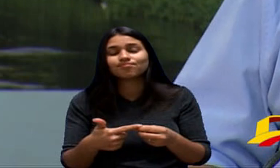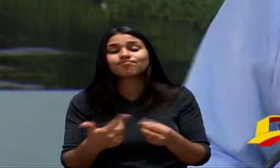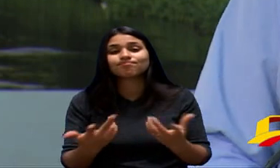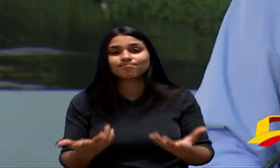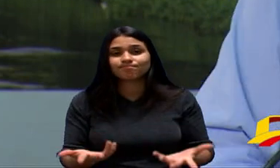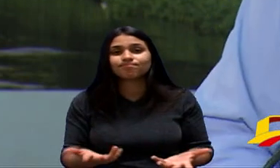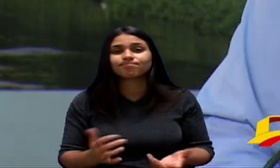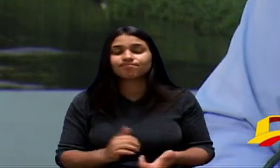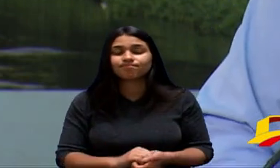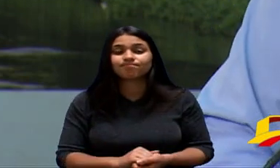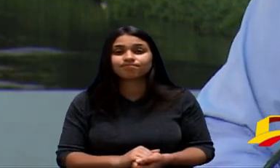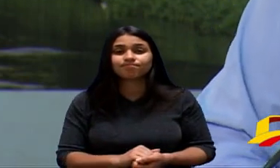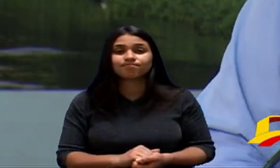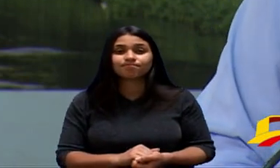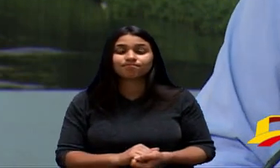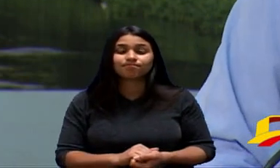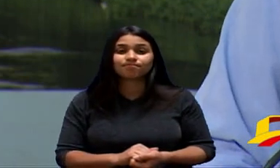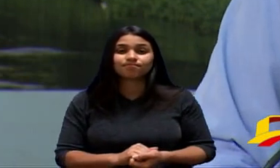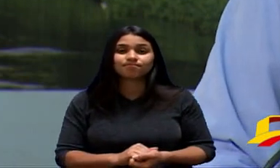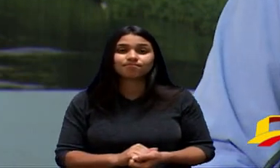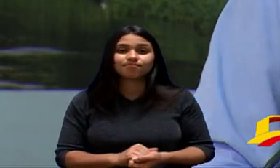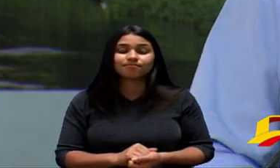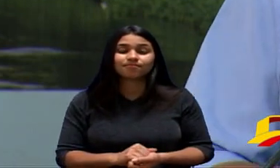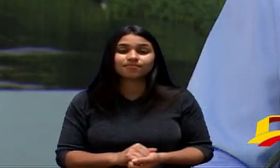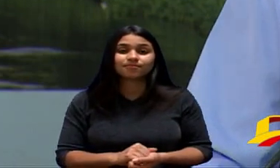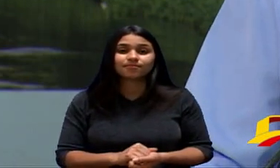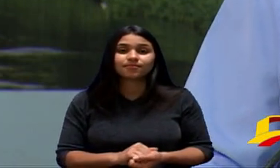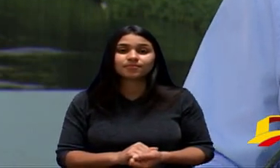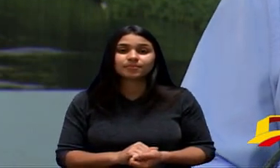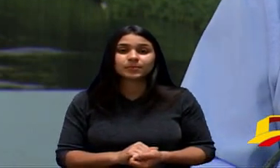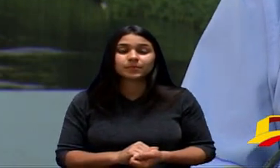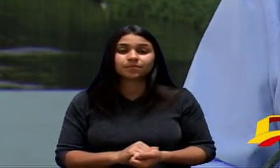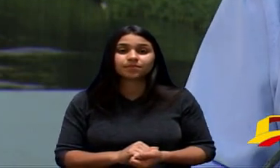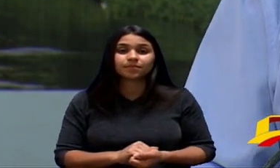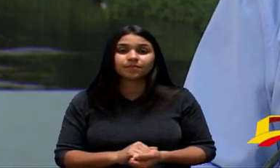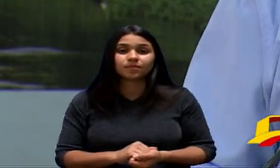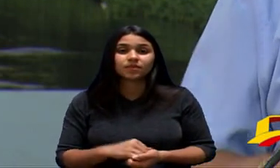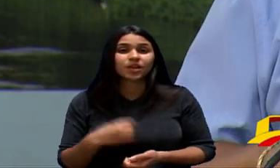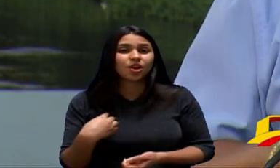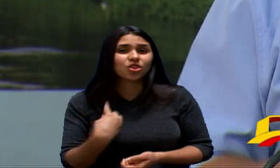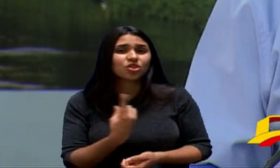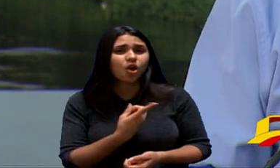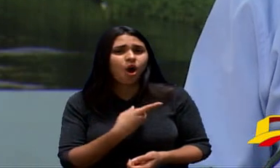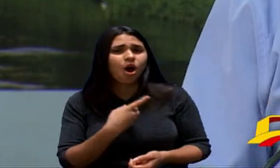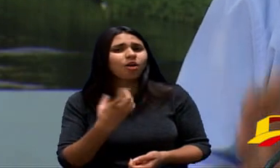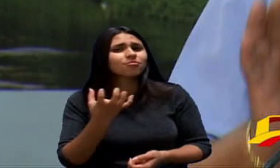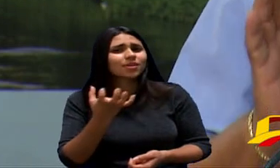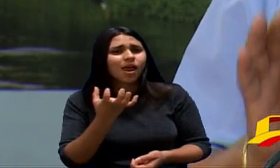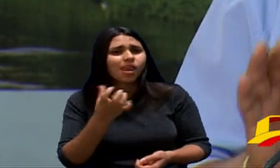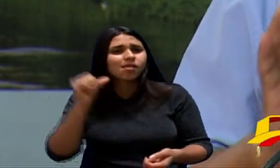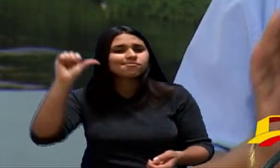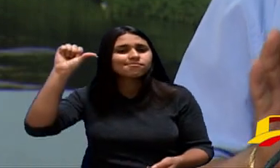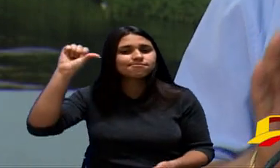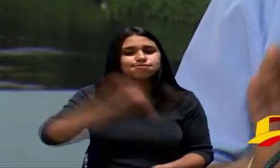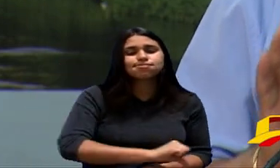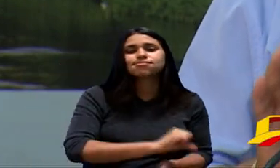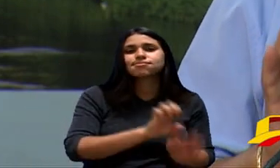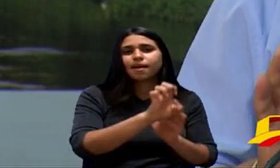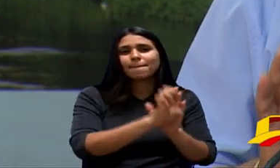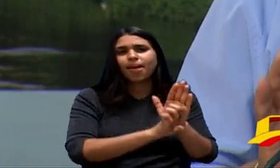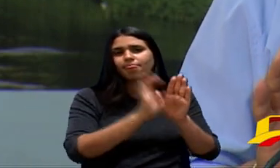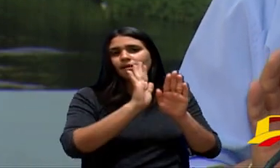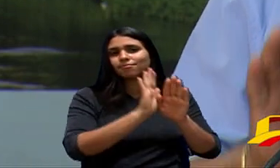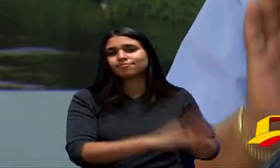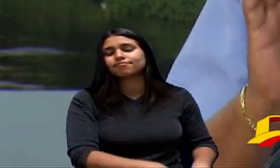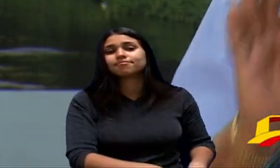Deputado Pôs Um Bode Na Sala Do Presidente Com Essa Emenda E Nós Queremos Derrotar A Emenda Do Deputado Então Quero